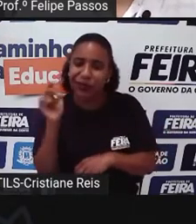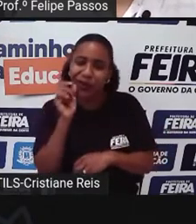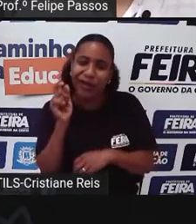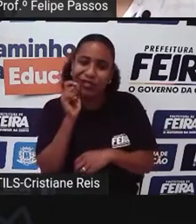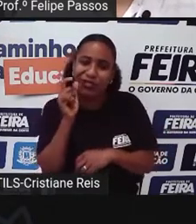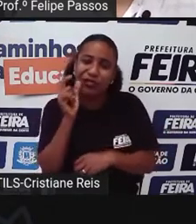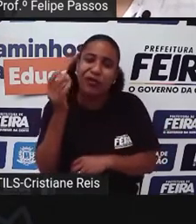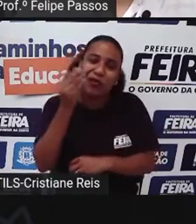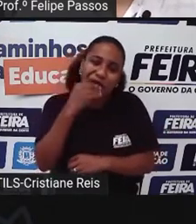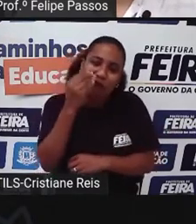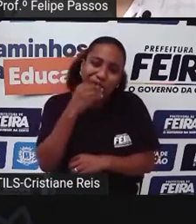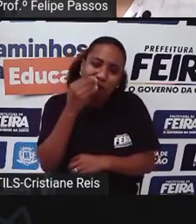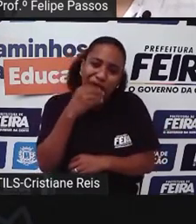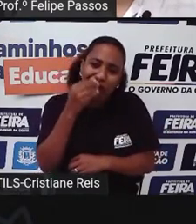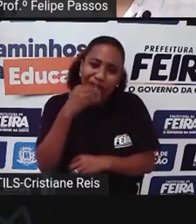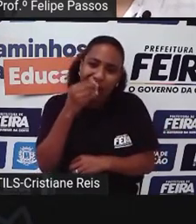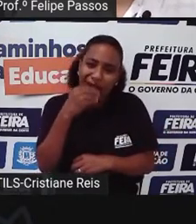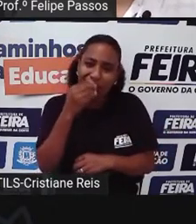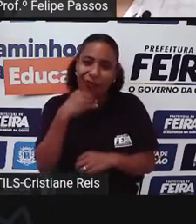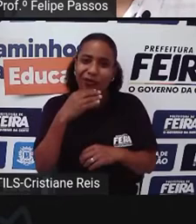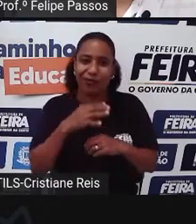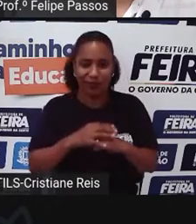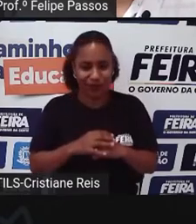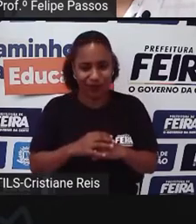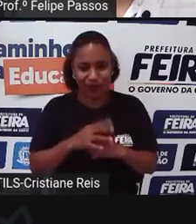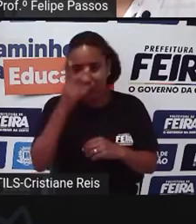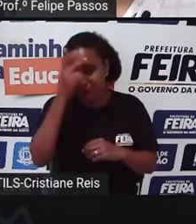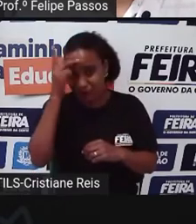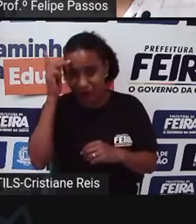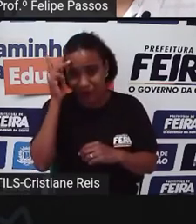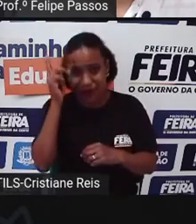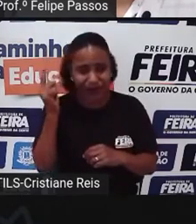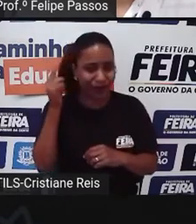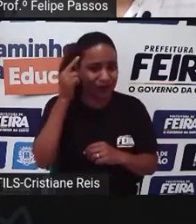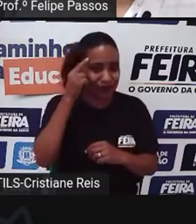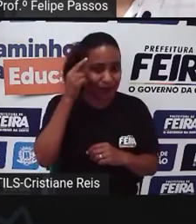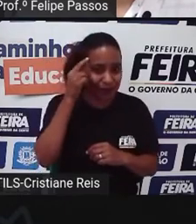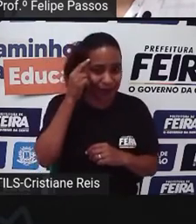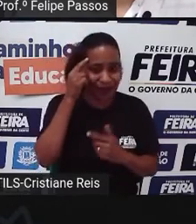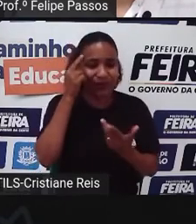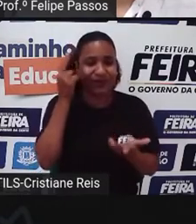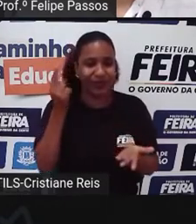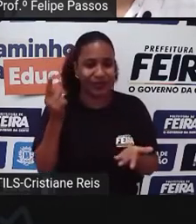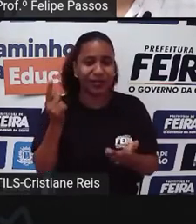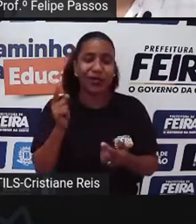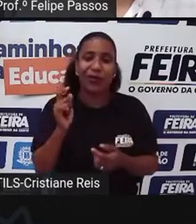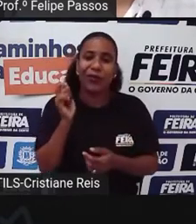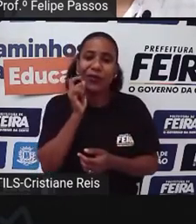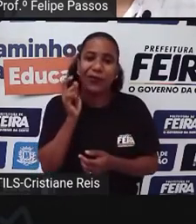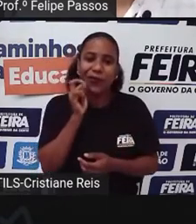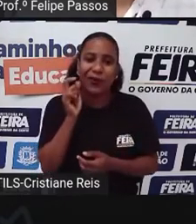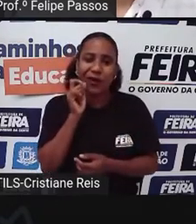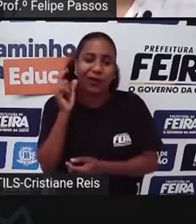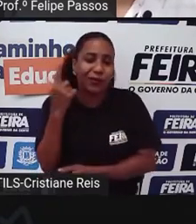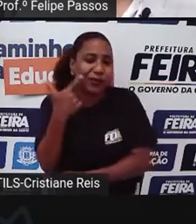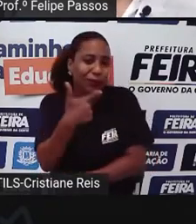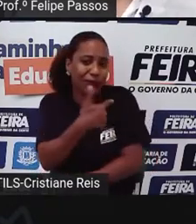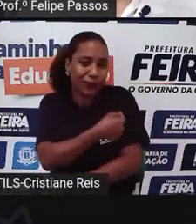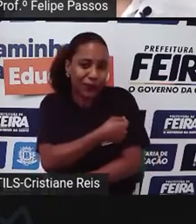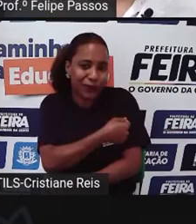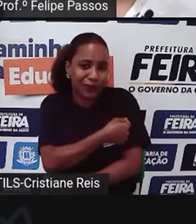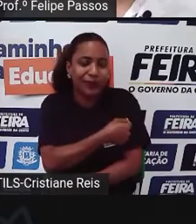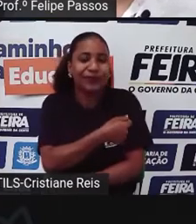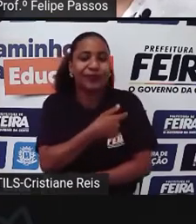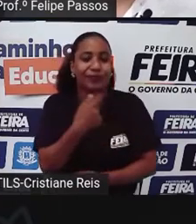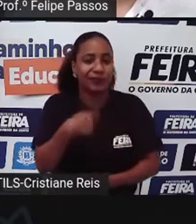pessoas Têm essa ideia Por que? O gato tem que ser Vermifugado Vacinado Alimentado Por que tem essa ideia?